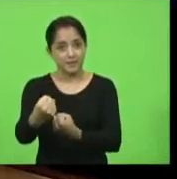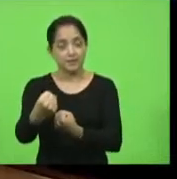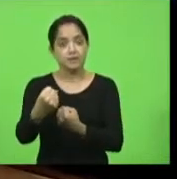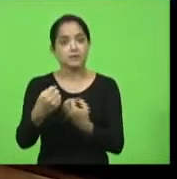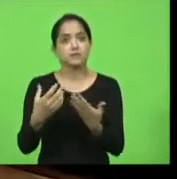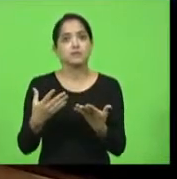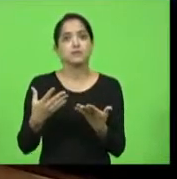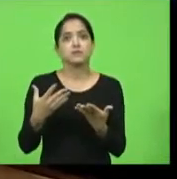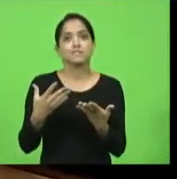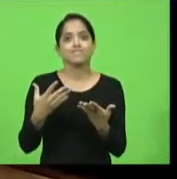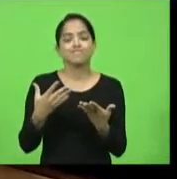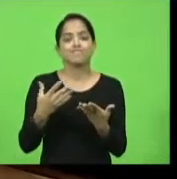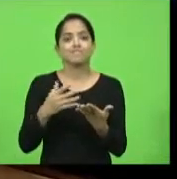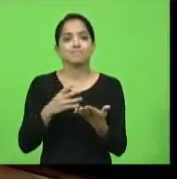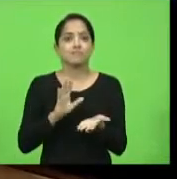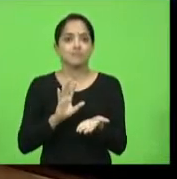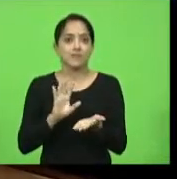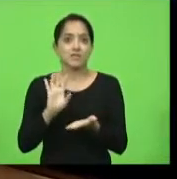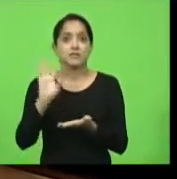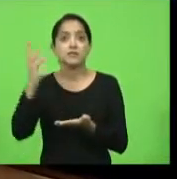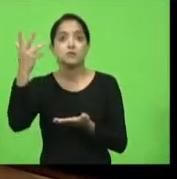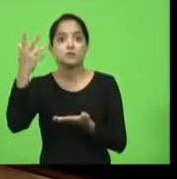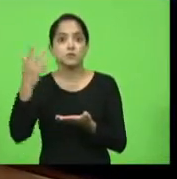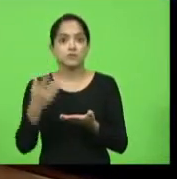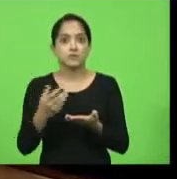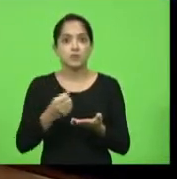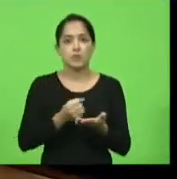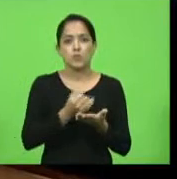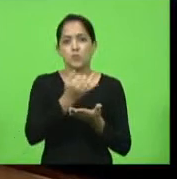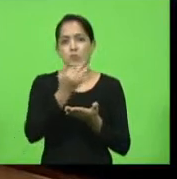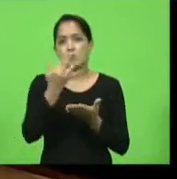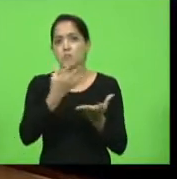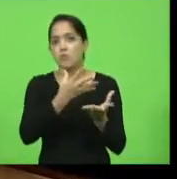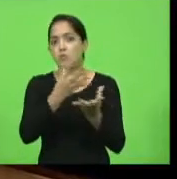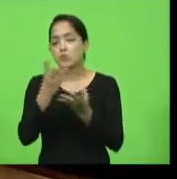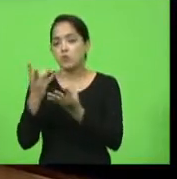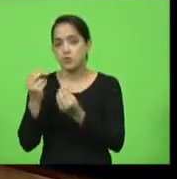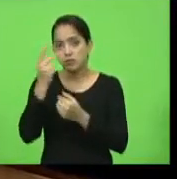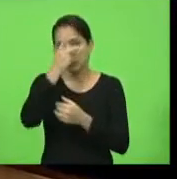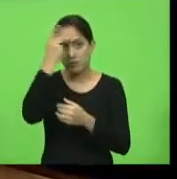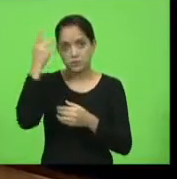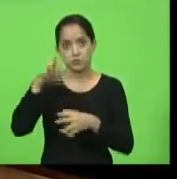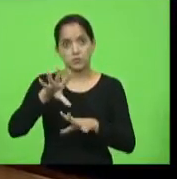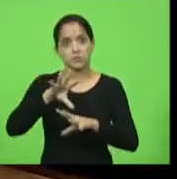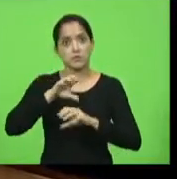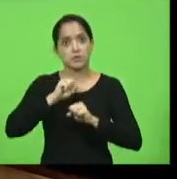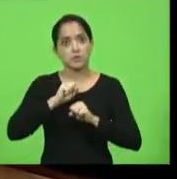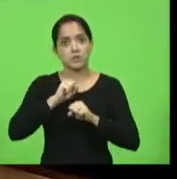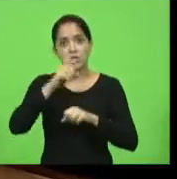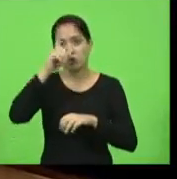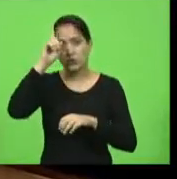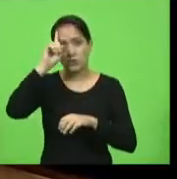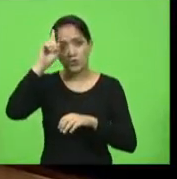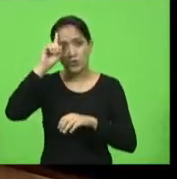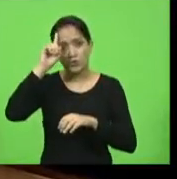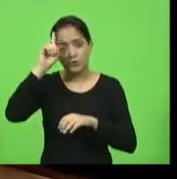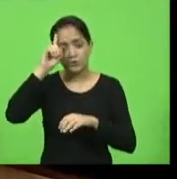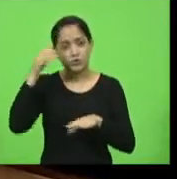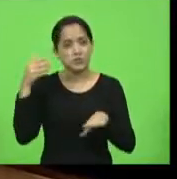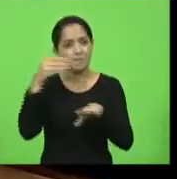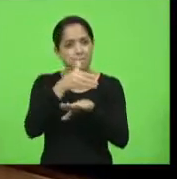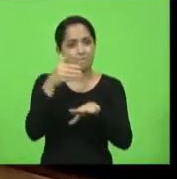tem acontecido, pelo grande número de pacientes que têm entrado diariamente na porta dos